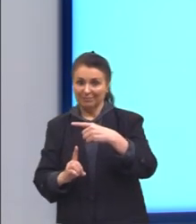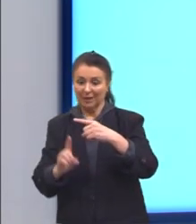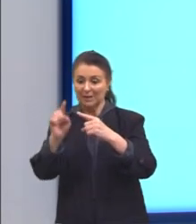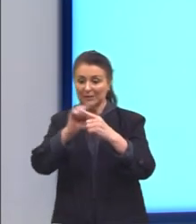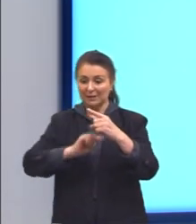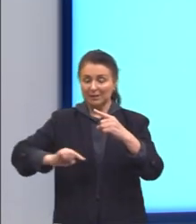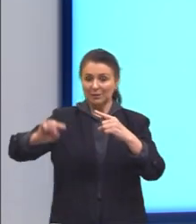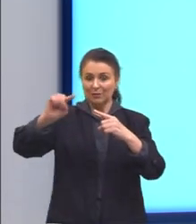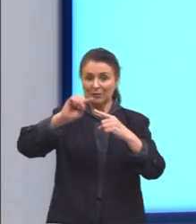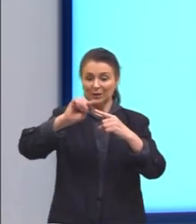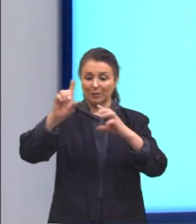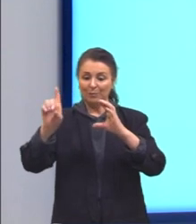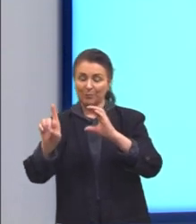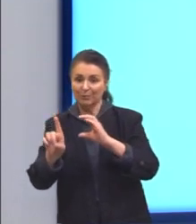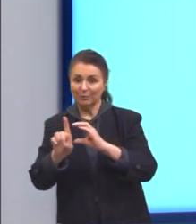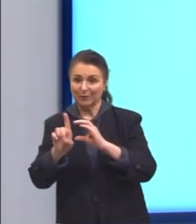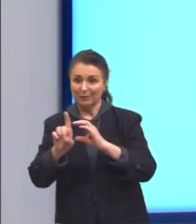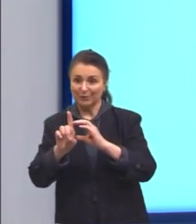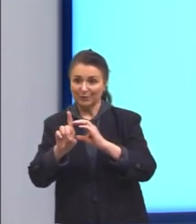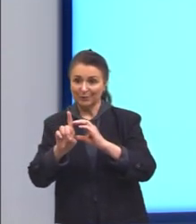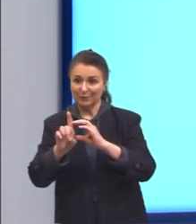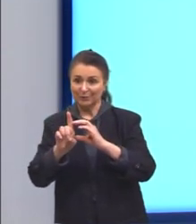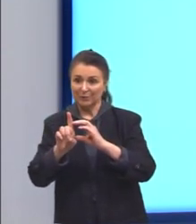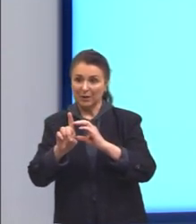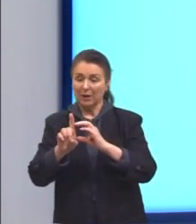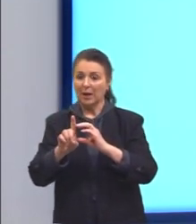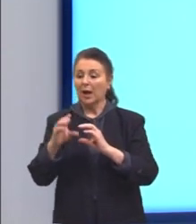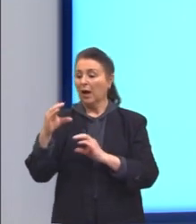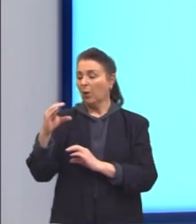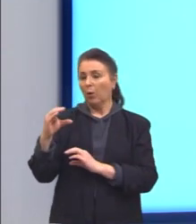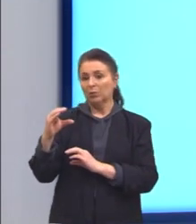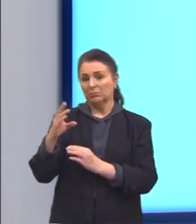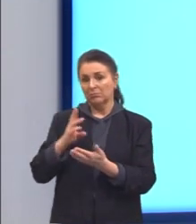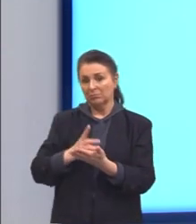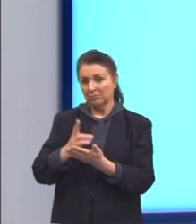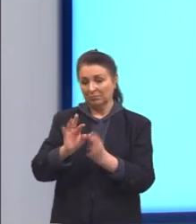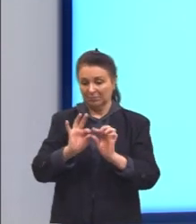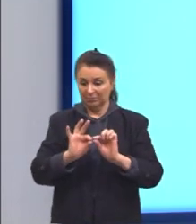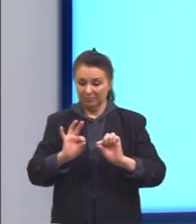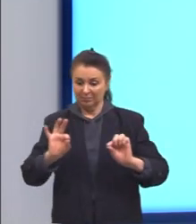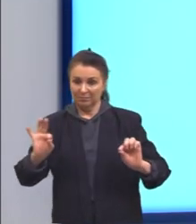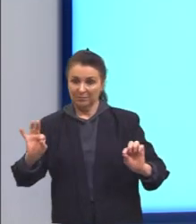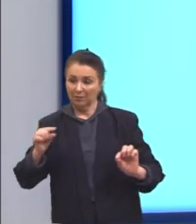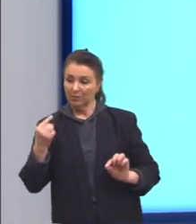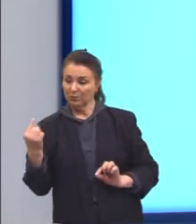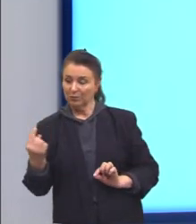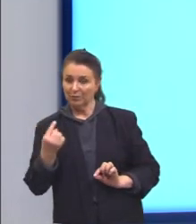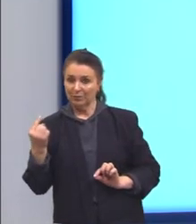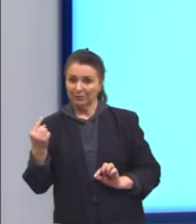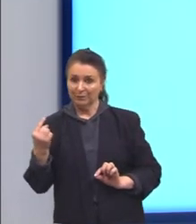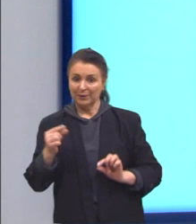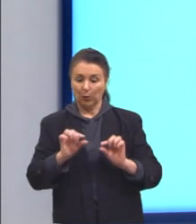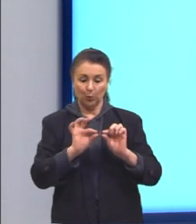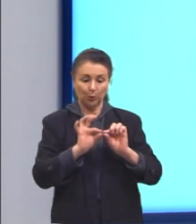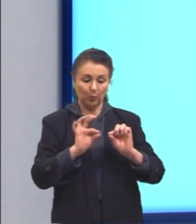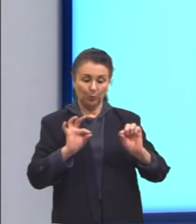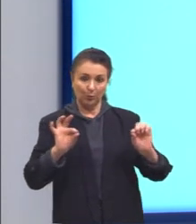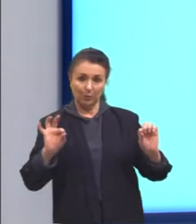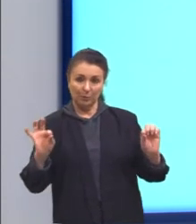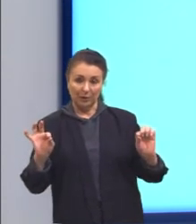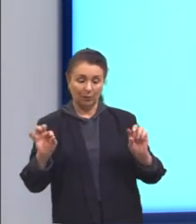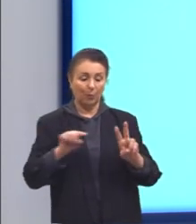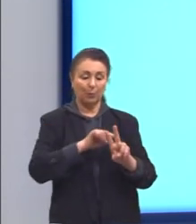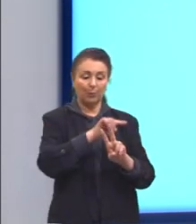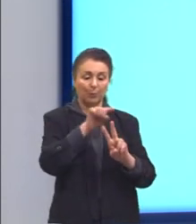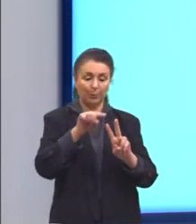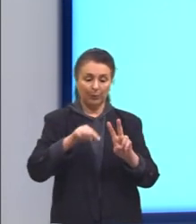aproxima de pi. Como nós queremos isolar a constante ali do comprimento, nós temos que o comprimento seria pi